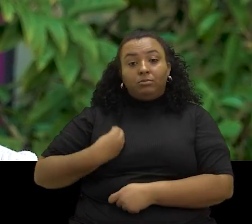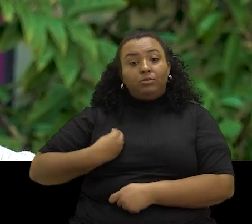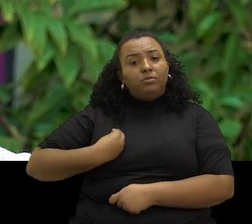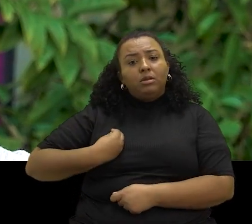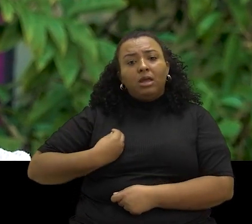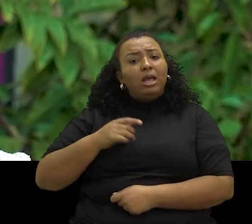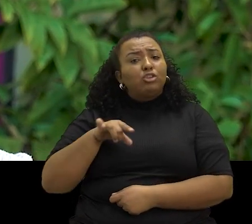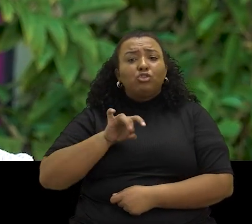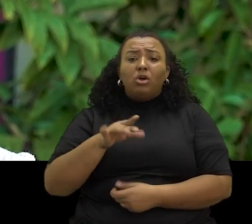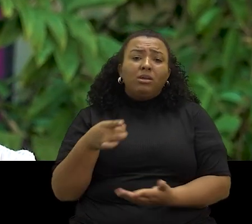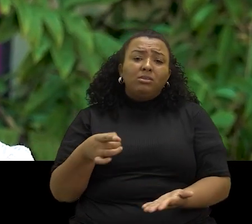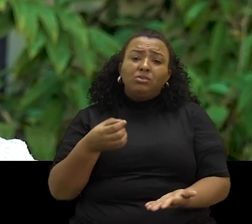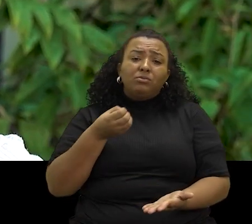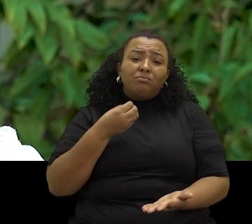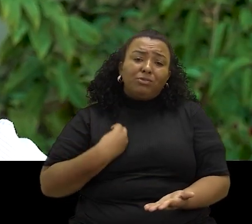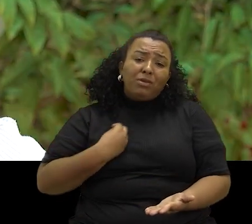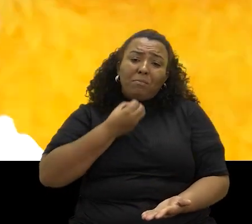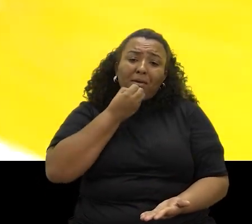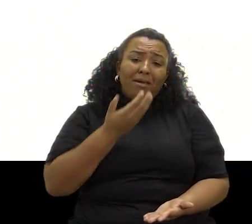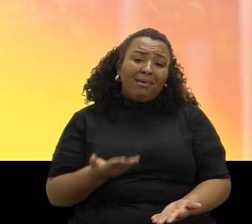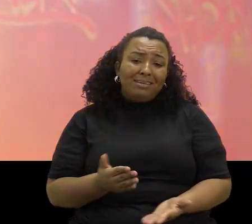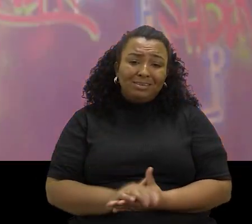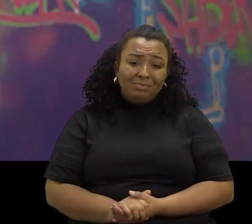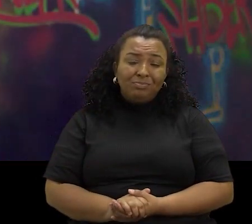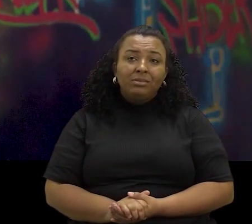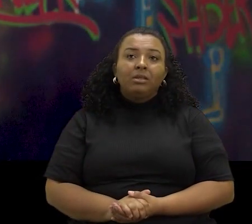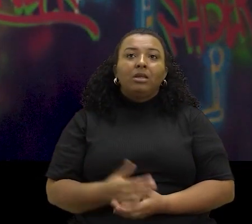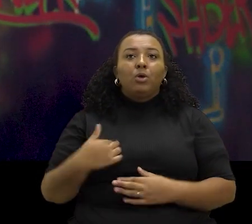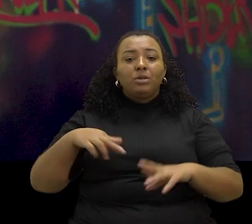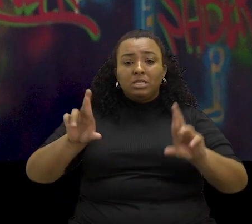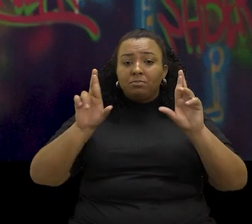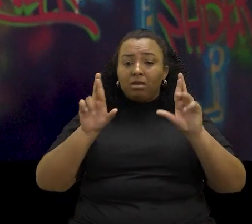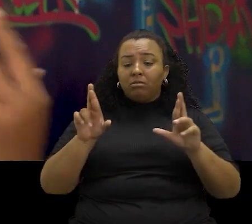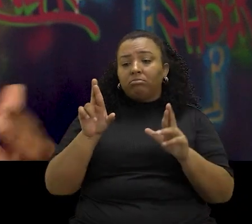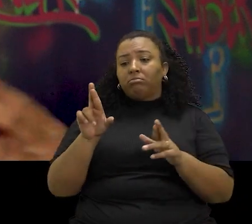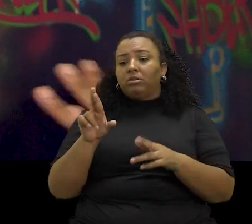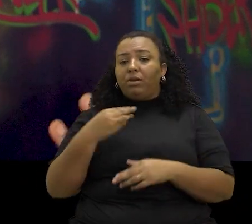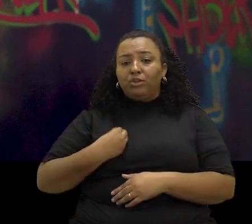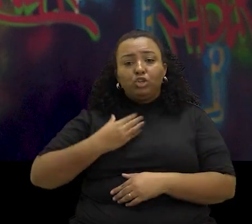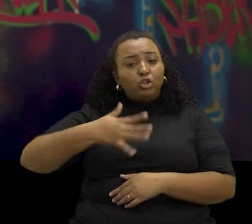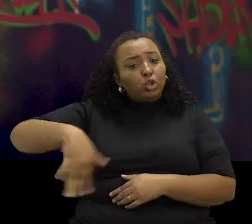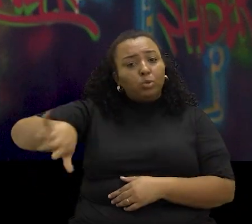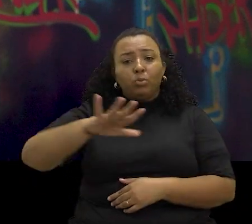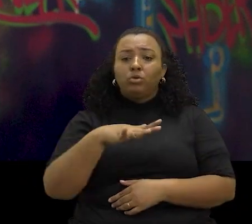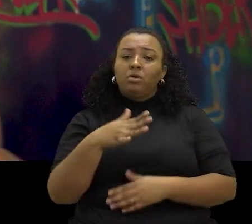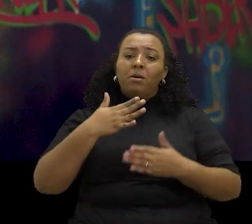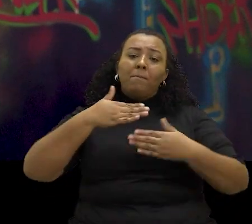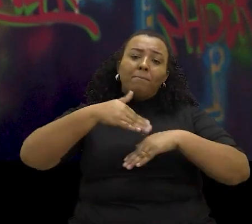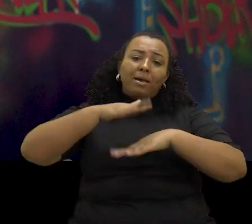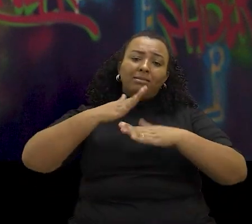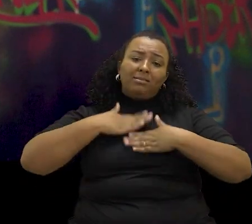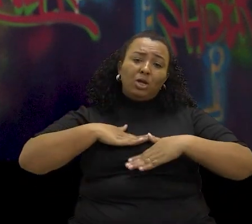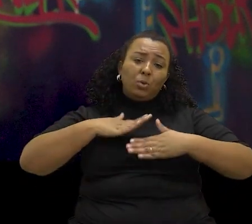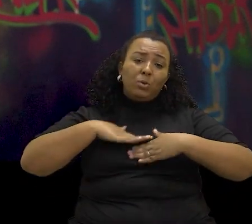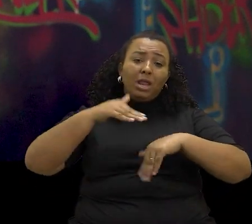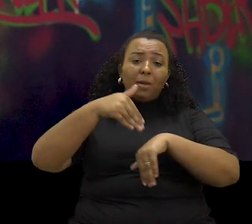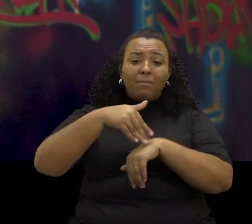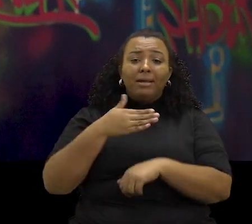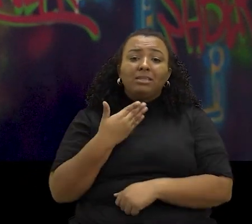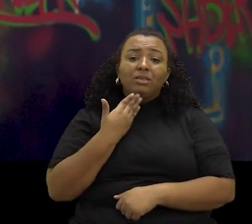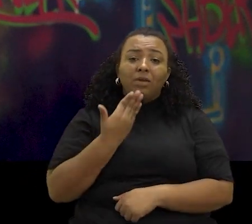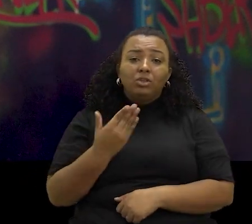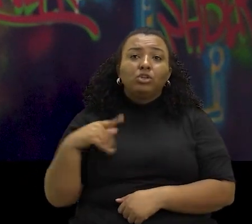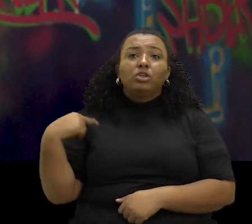Porque o que a gente quer é só isso, é bem viver. Olha, eu espero que a realidade de todo mundo seja mais tranquila, mais fácil,